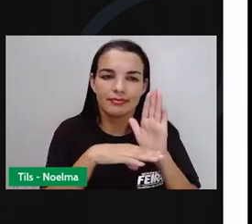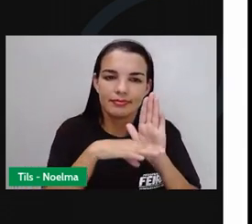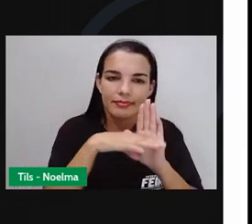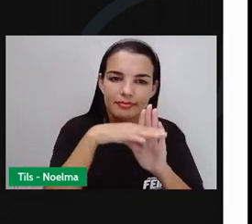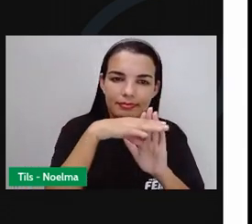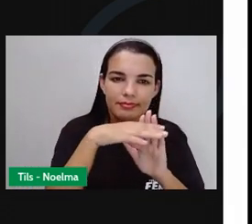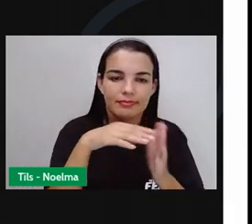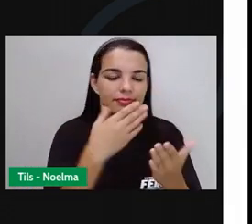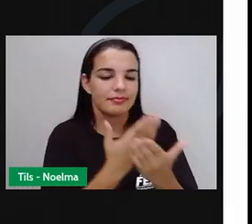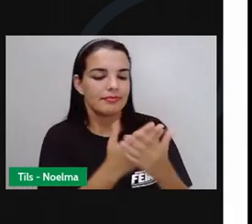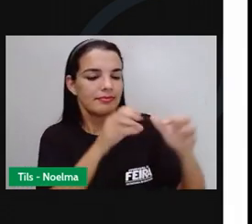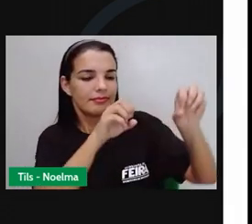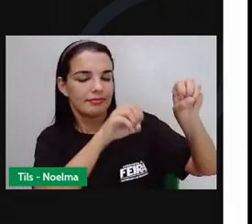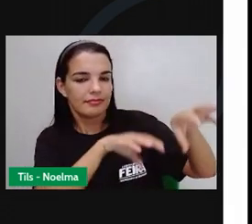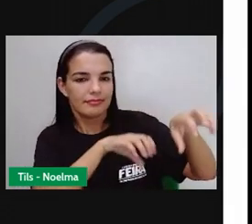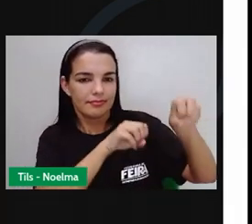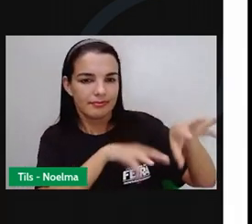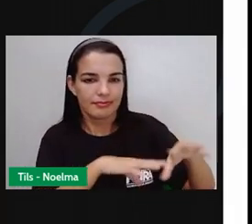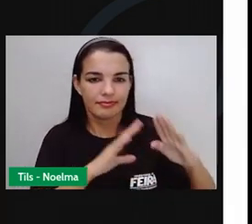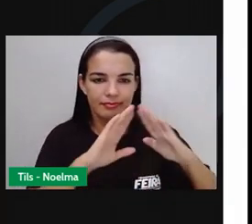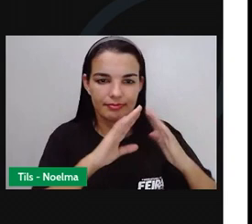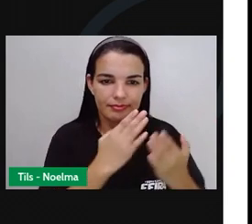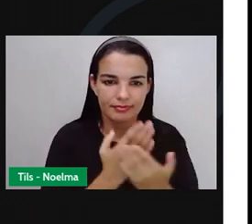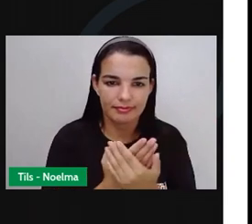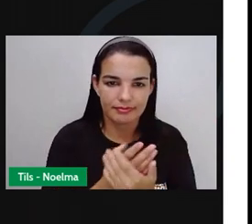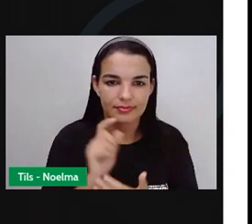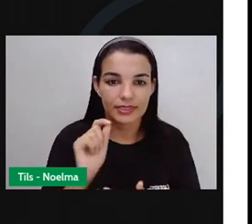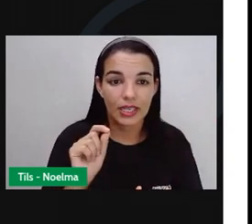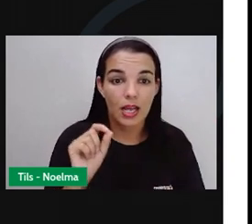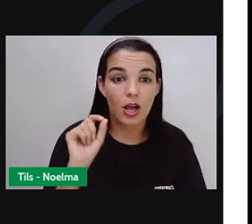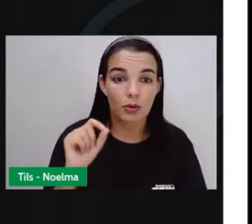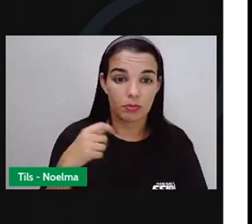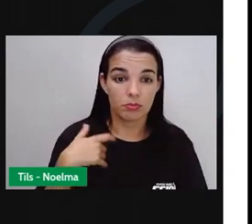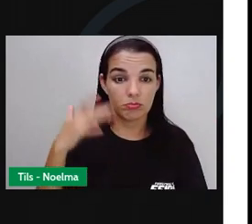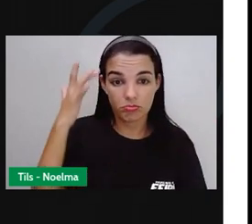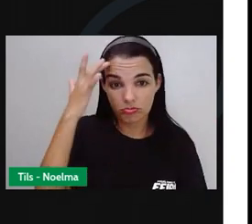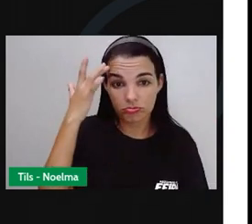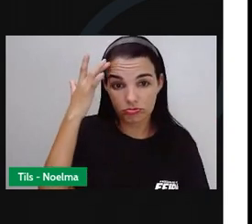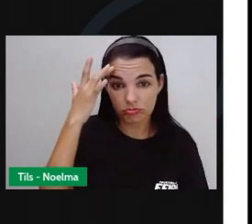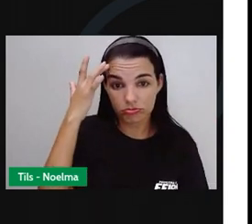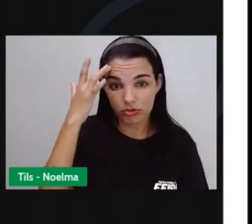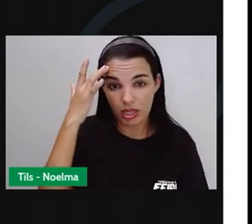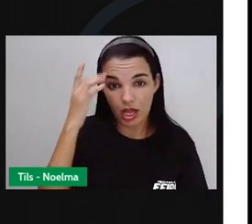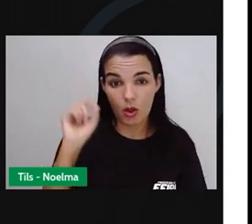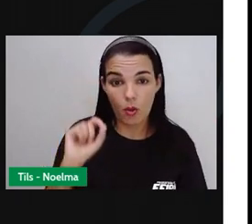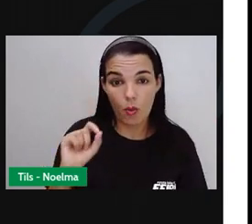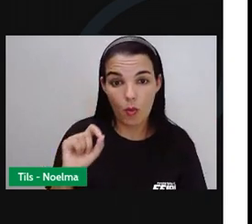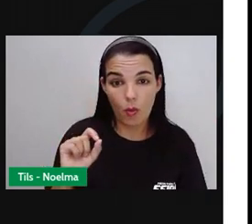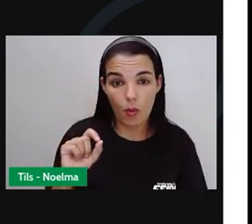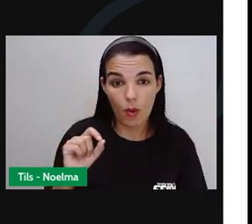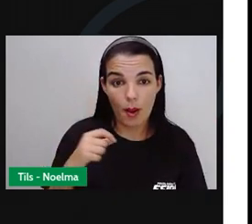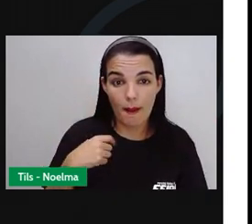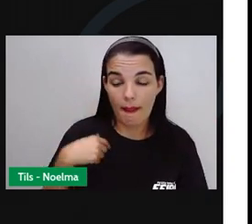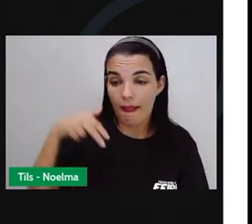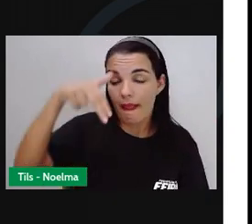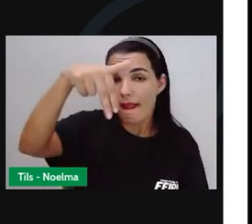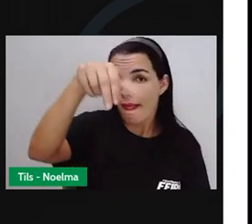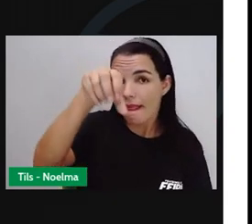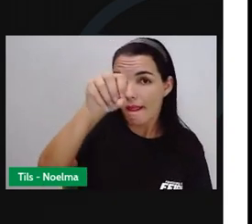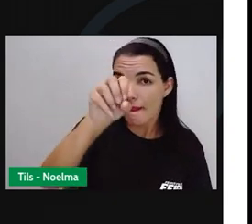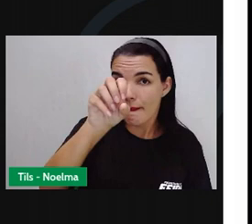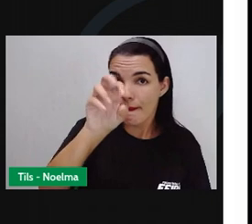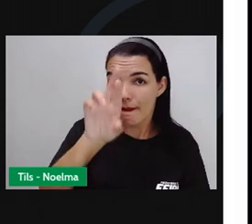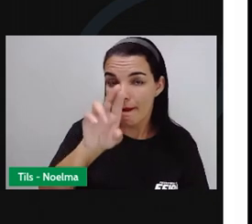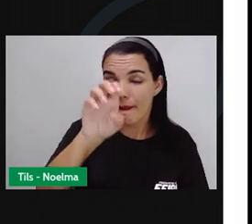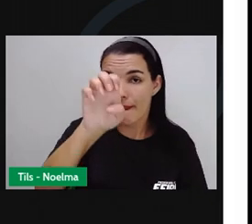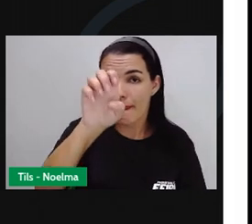Pegou muito essa coisa do Cordel na escola. E acho que ainda mais em São Paulo, que no nordeste, por exemplo. Então estão